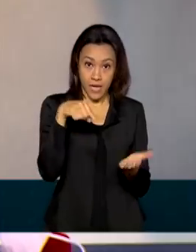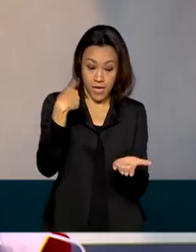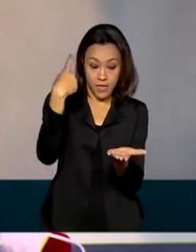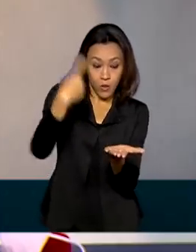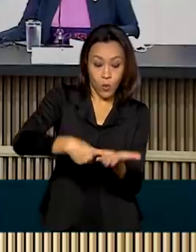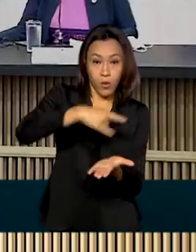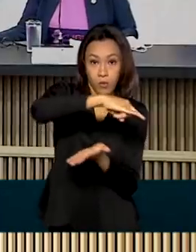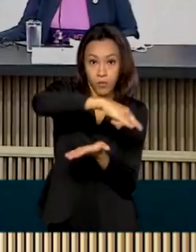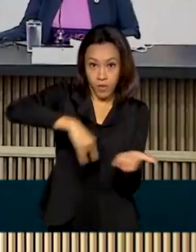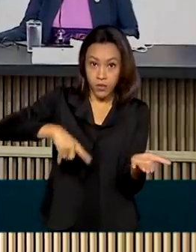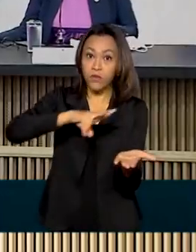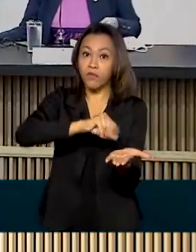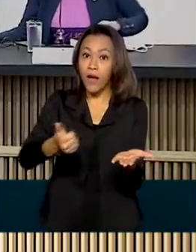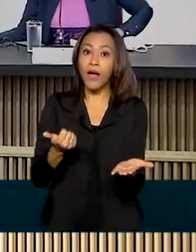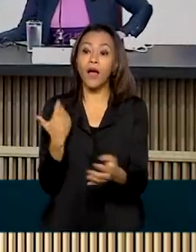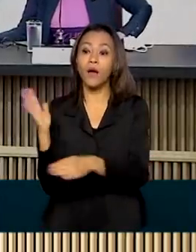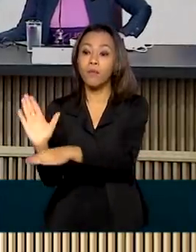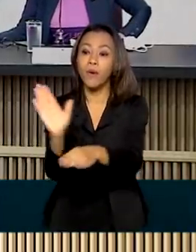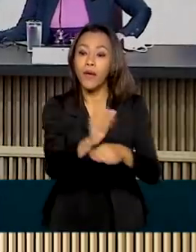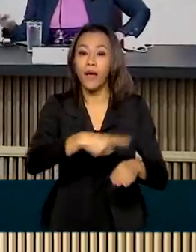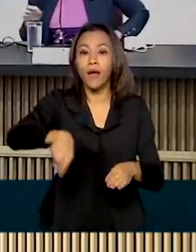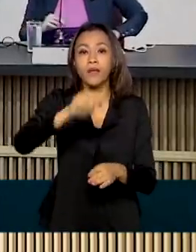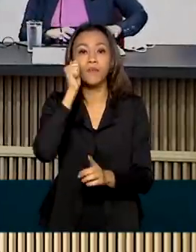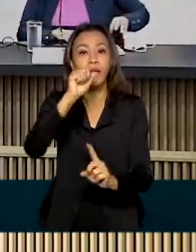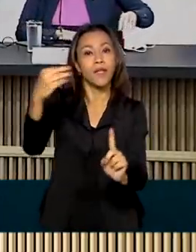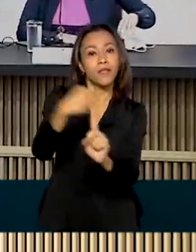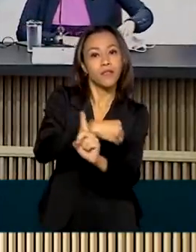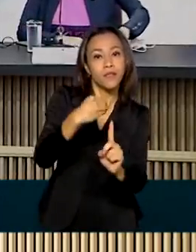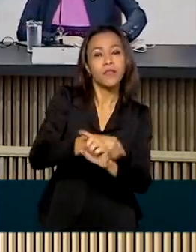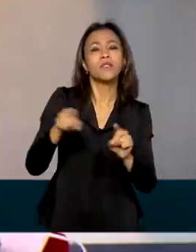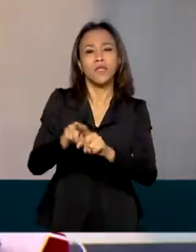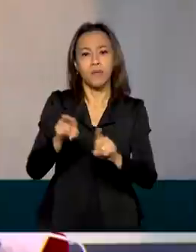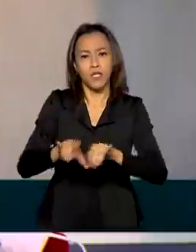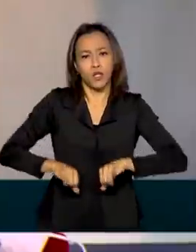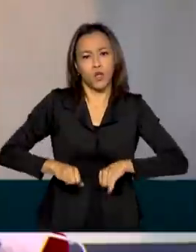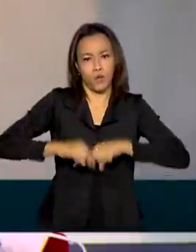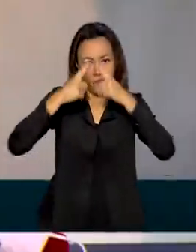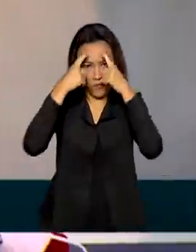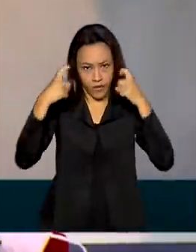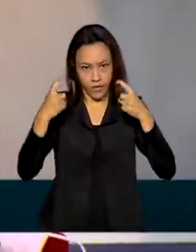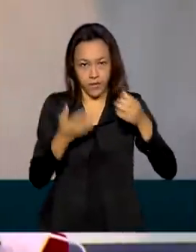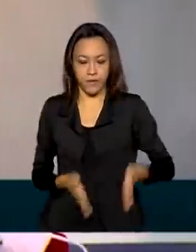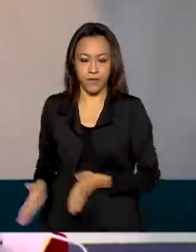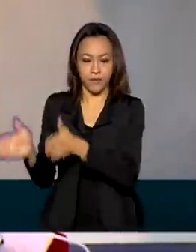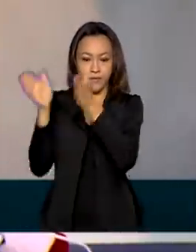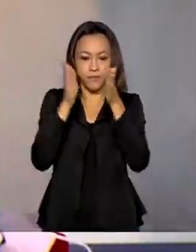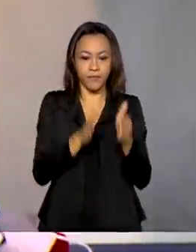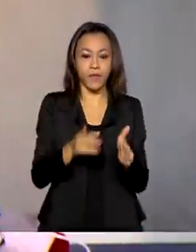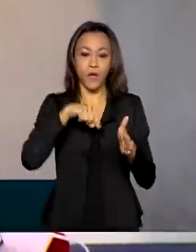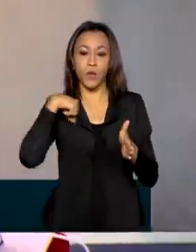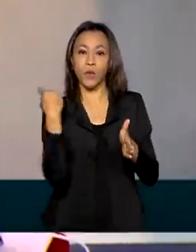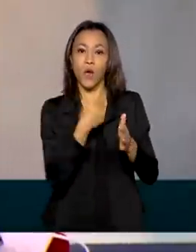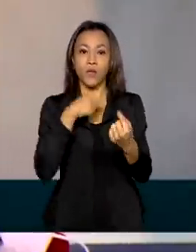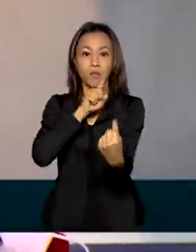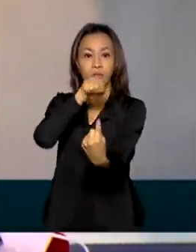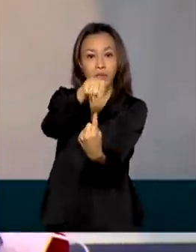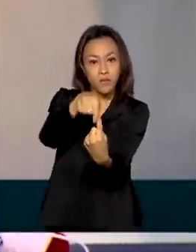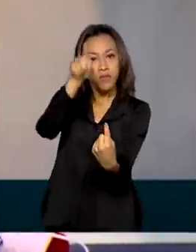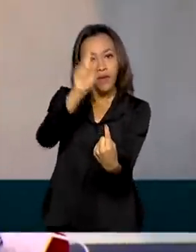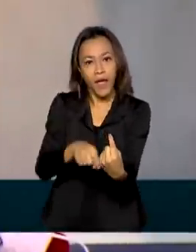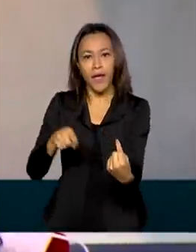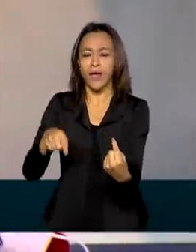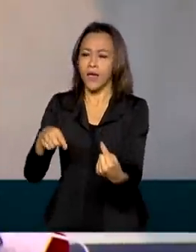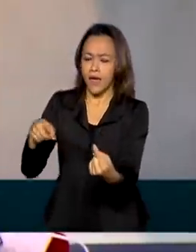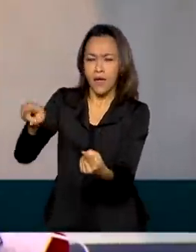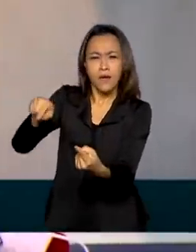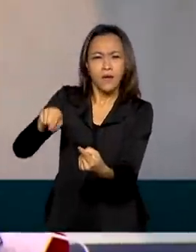as mulheres em situação de vulnerabilidade e violência doméstica. O nosso objetivo é unir ações de